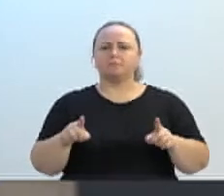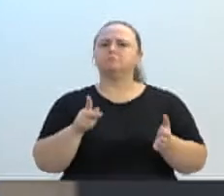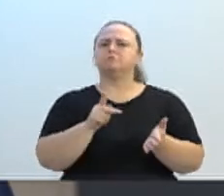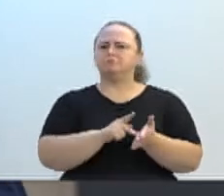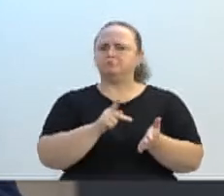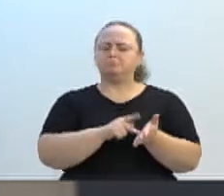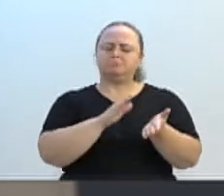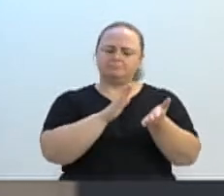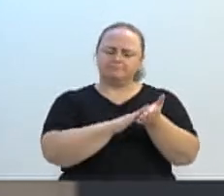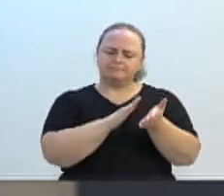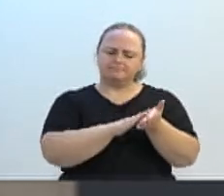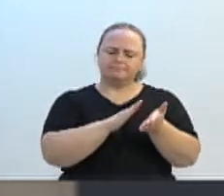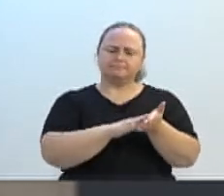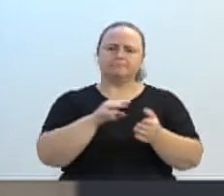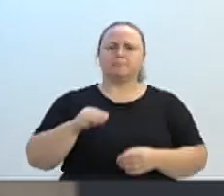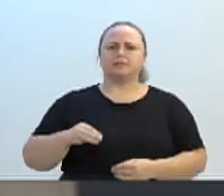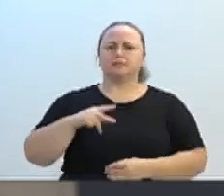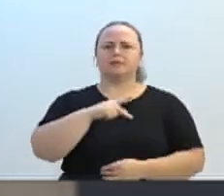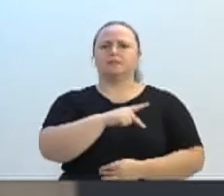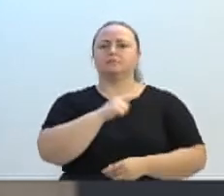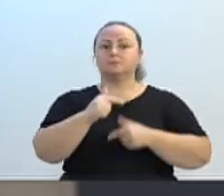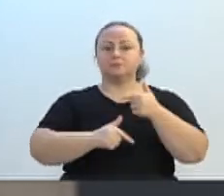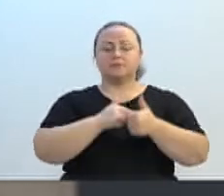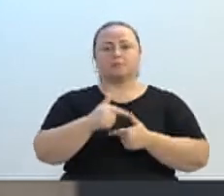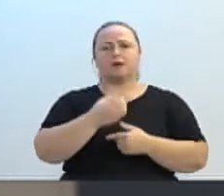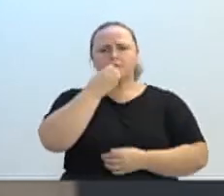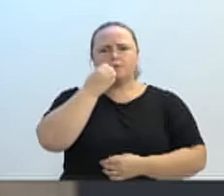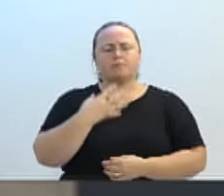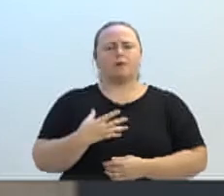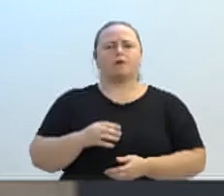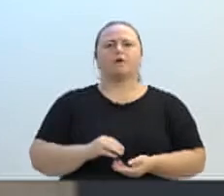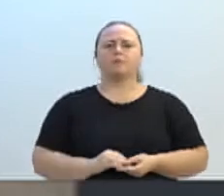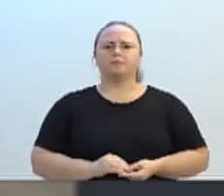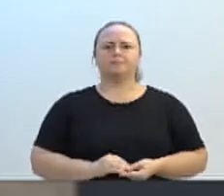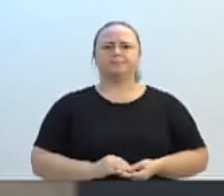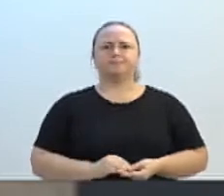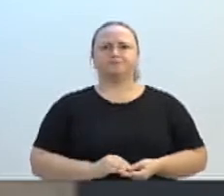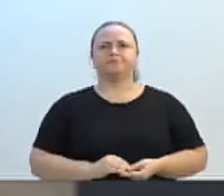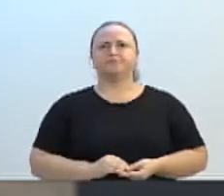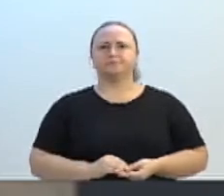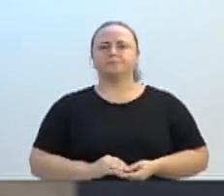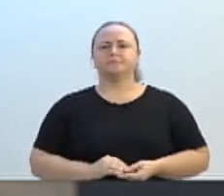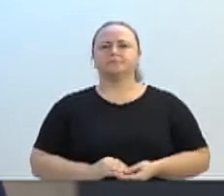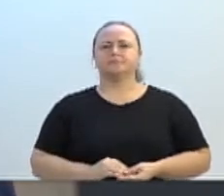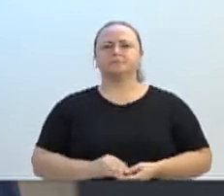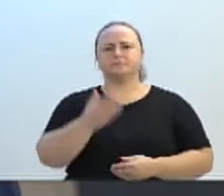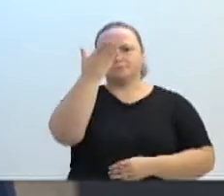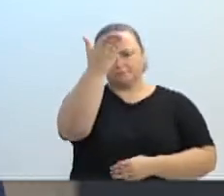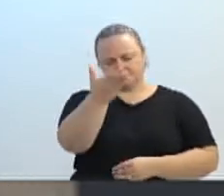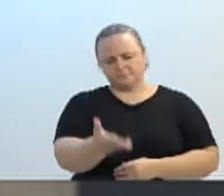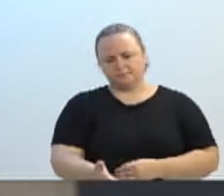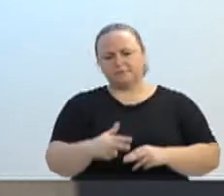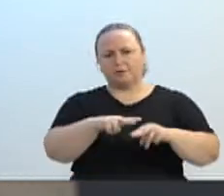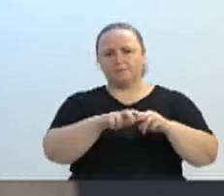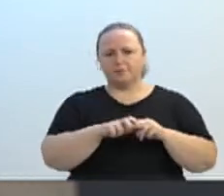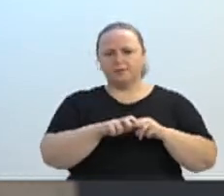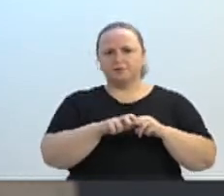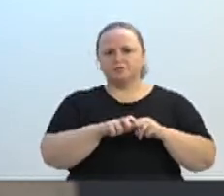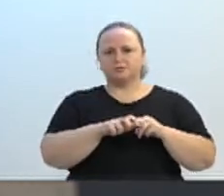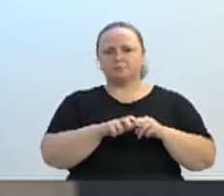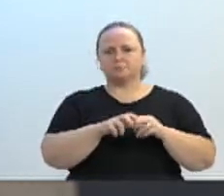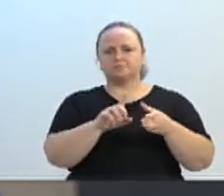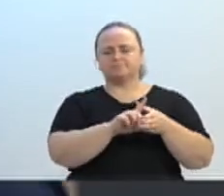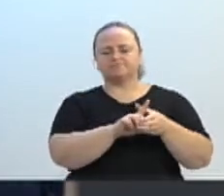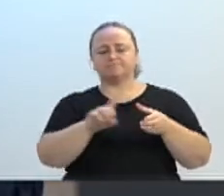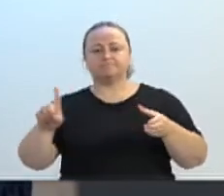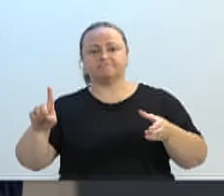A nossa cidade faz, o senhor faz muito bem, né, faz as suas, talvez por isso que o senhor é excluído, talvez por isso que nós somos excluídos, porque